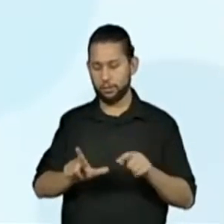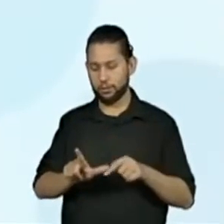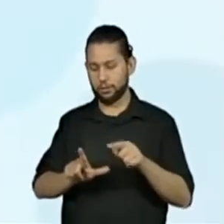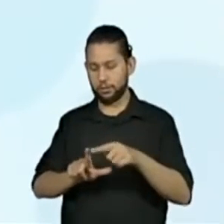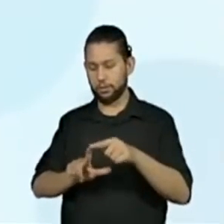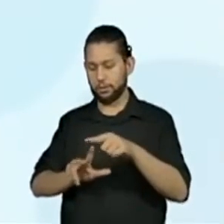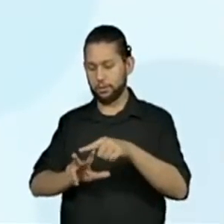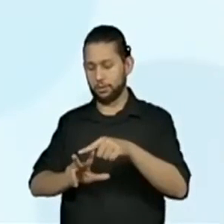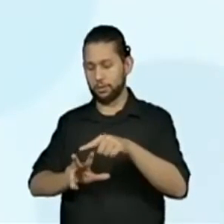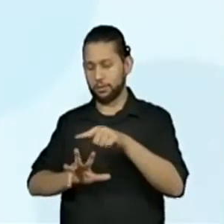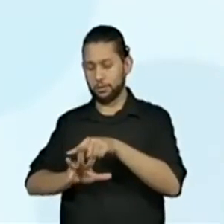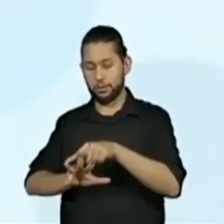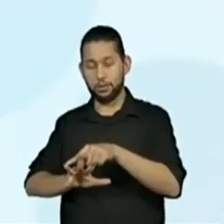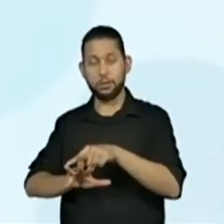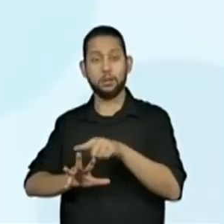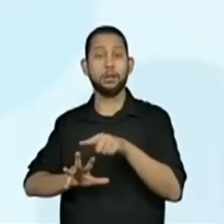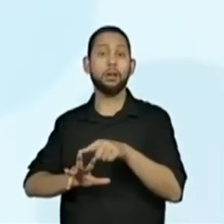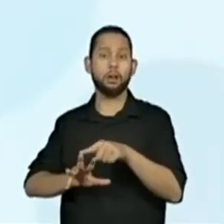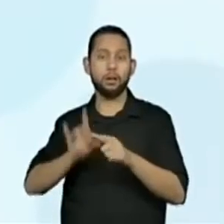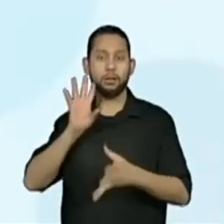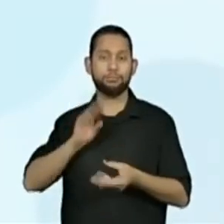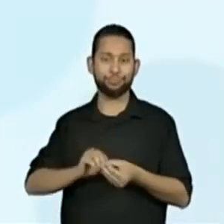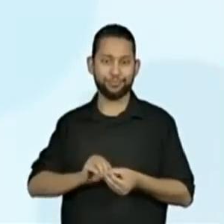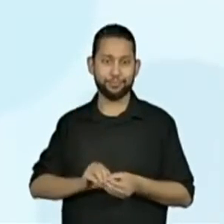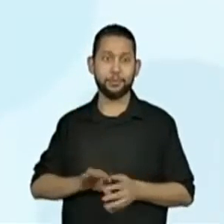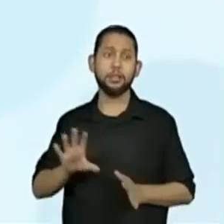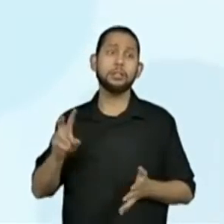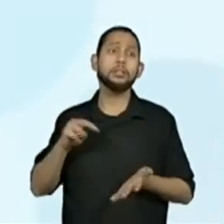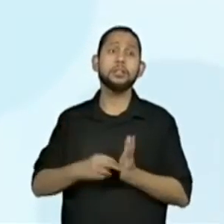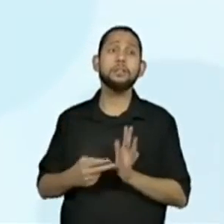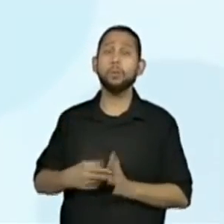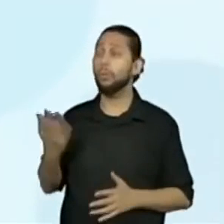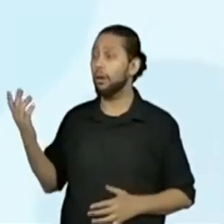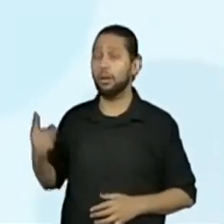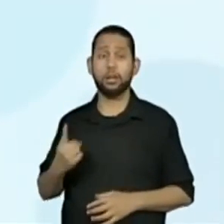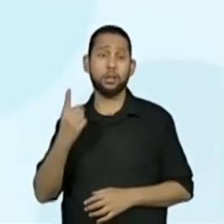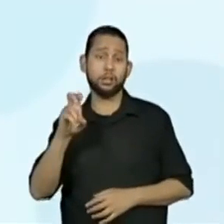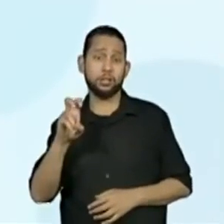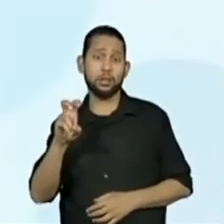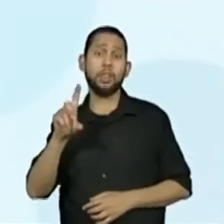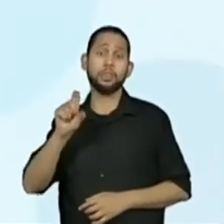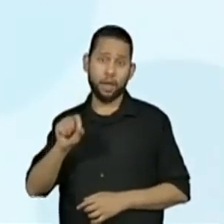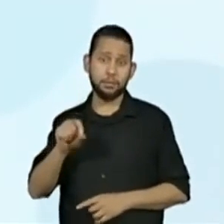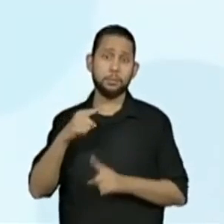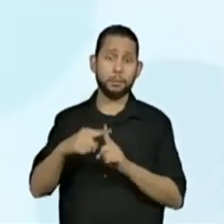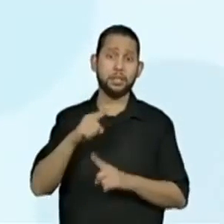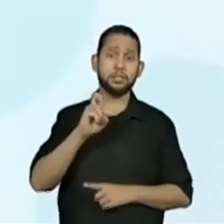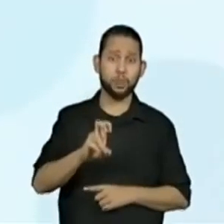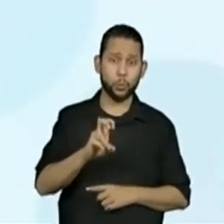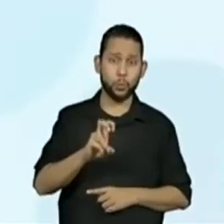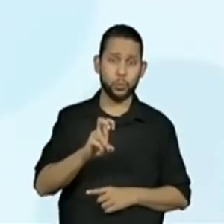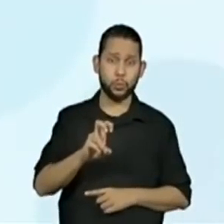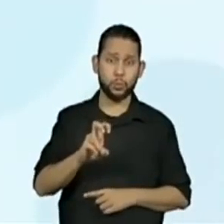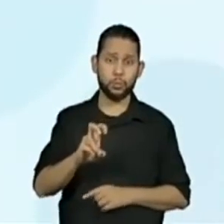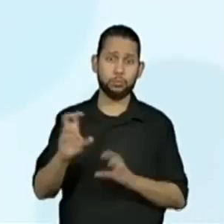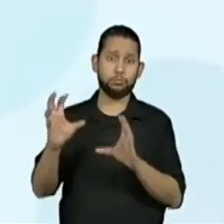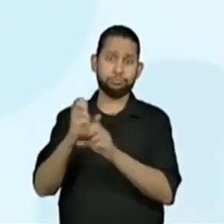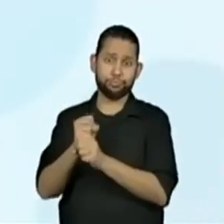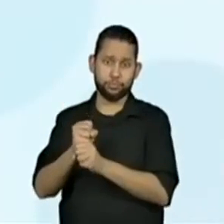mais 5. Fiz uma decomposição, não é? 10 mais 5,